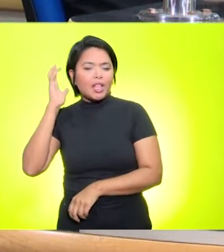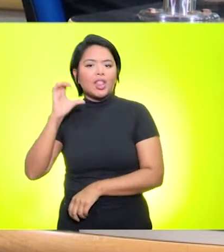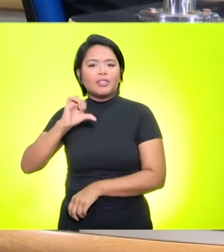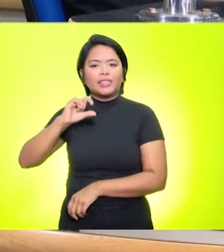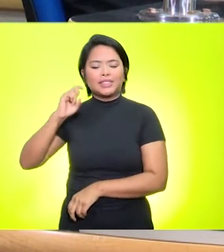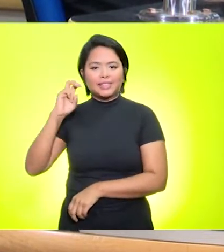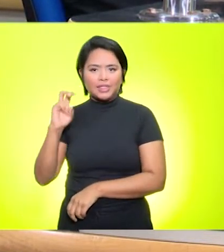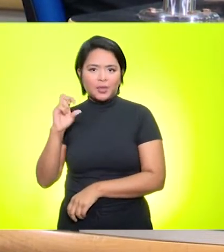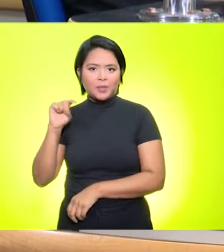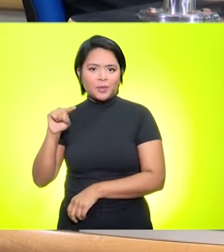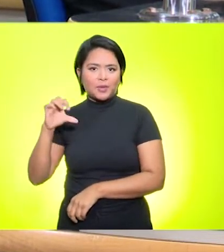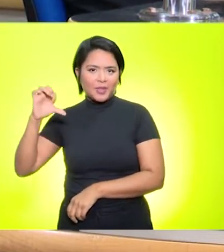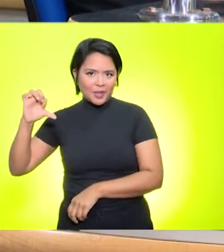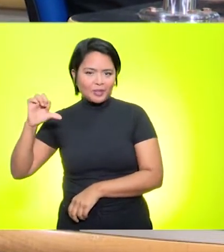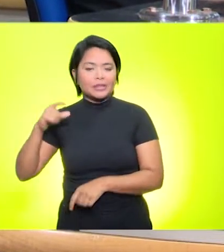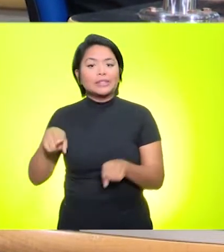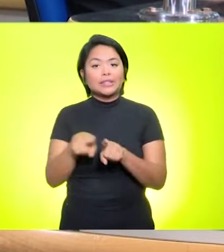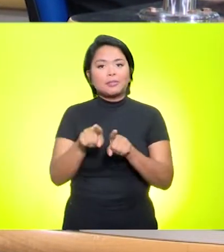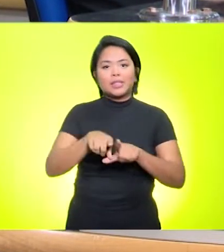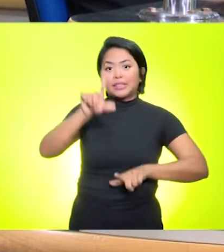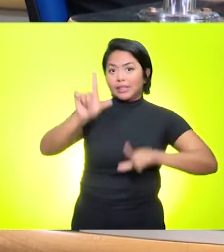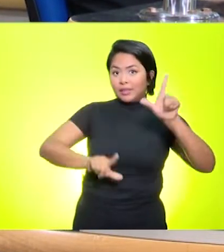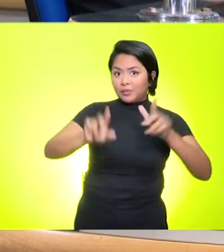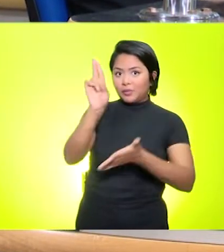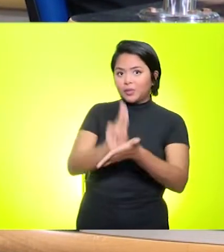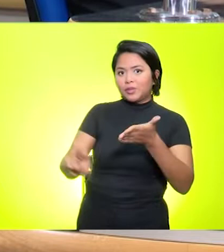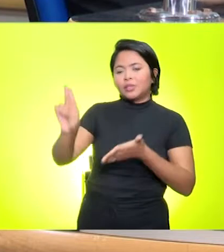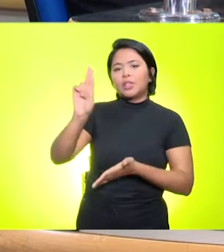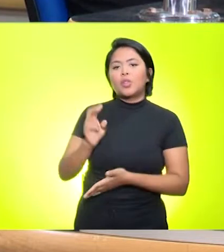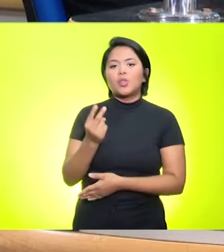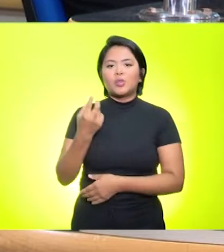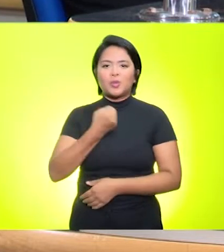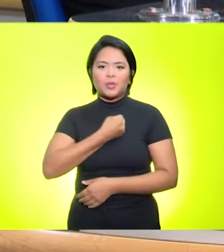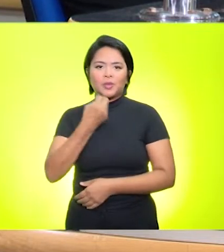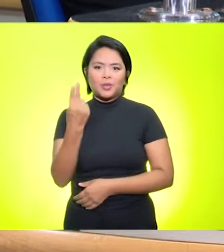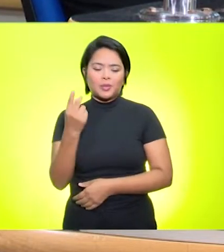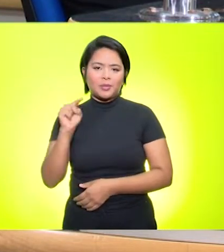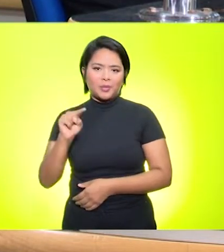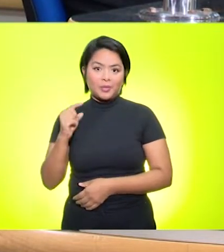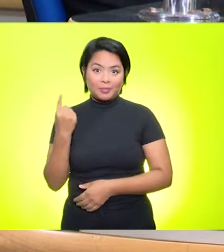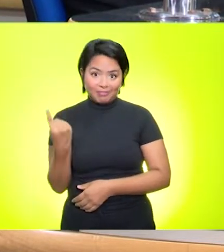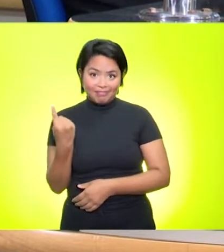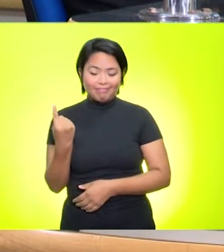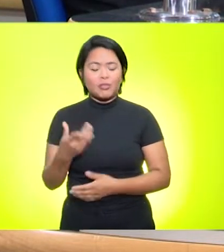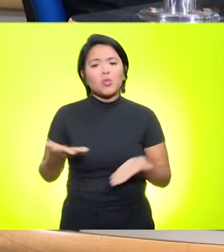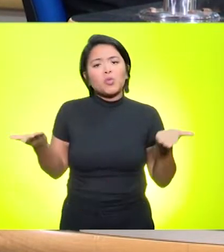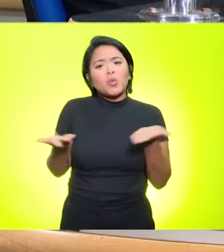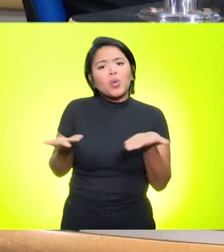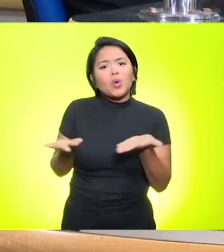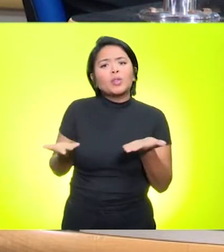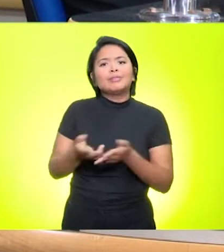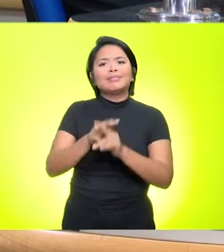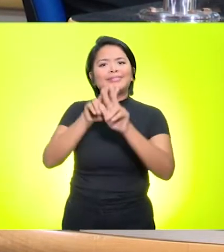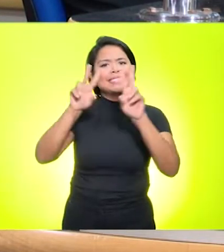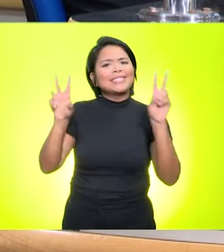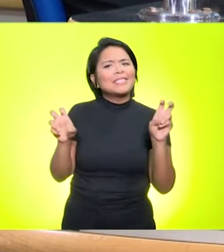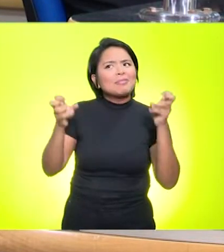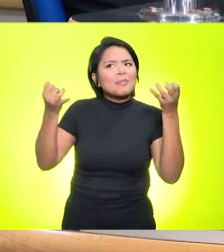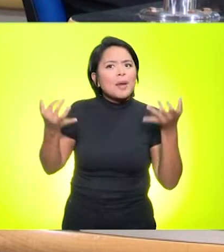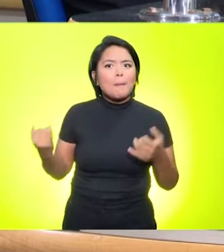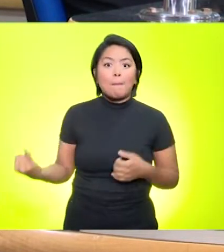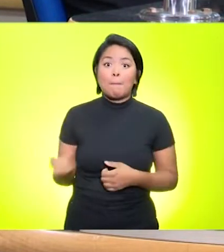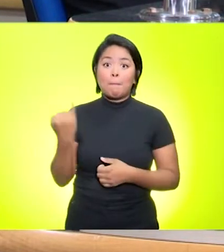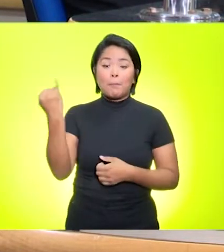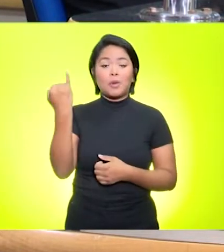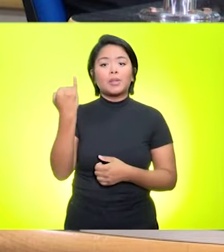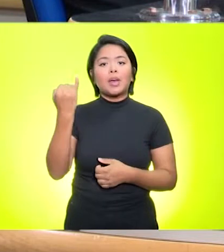95,9 FM e pela TV Universitária Canal 2.1. E hoje vamos falar sobre um tema importante,